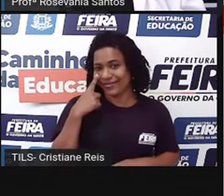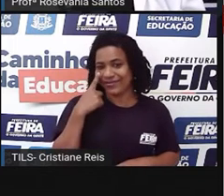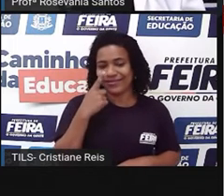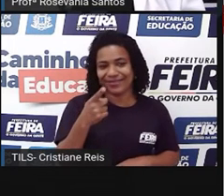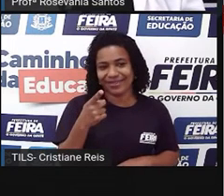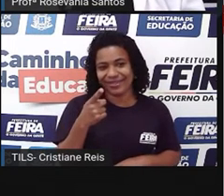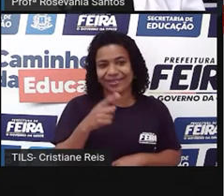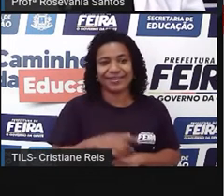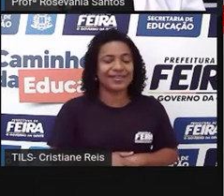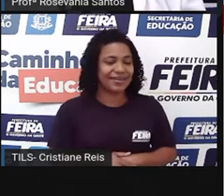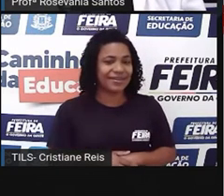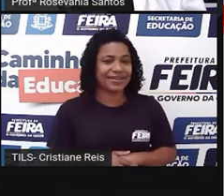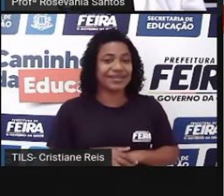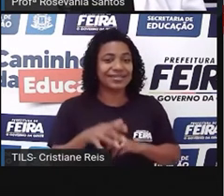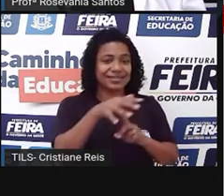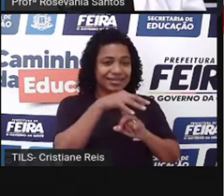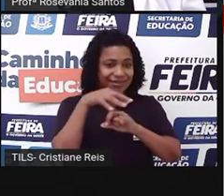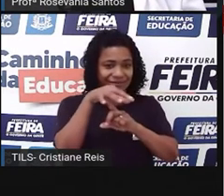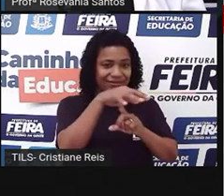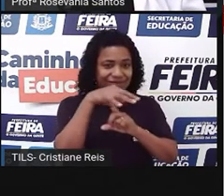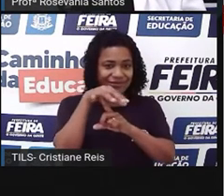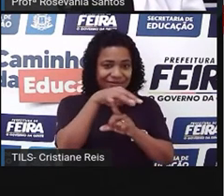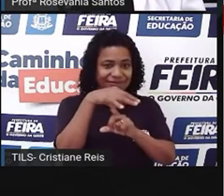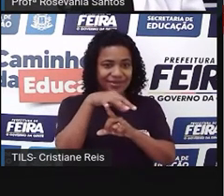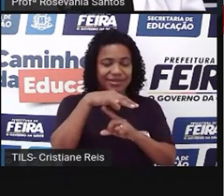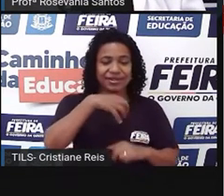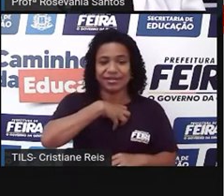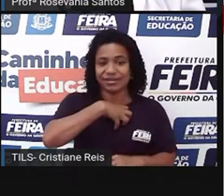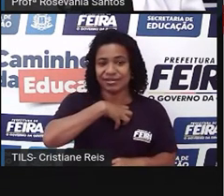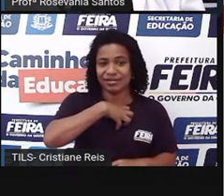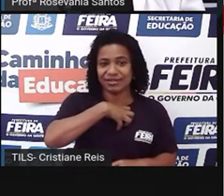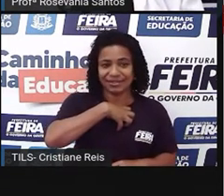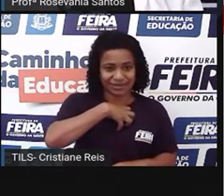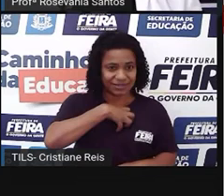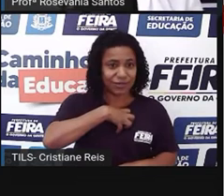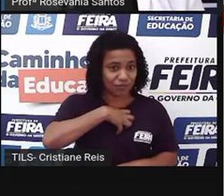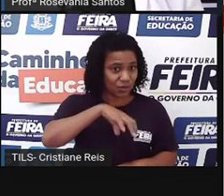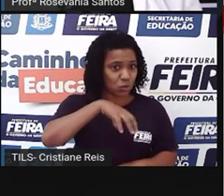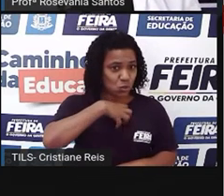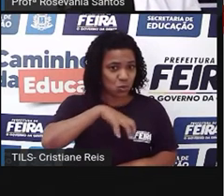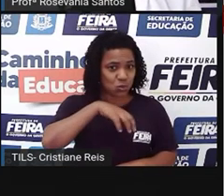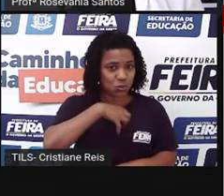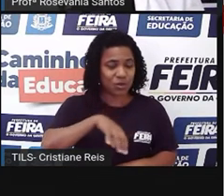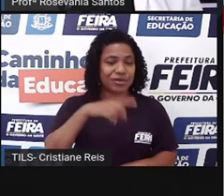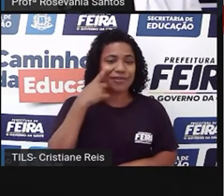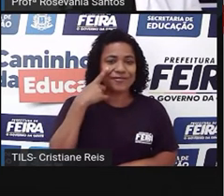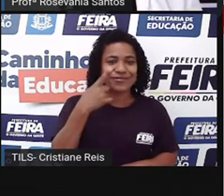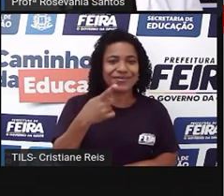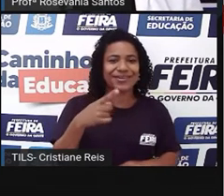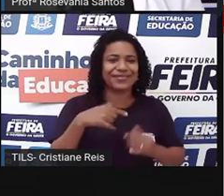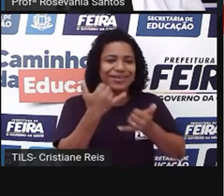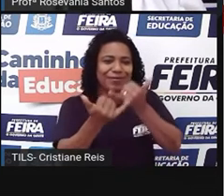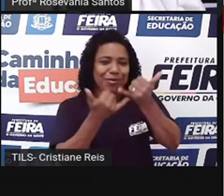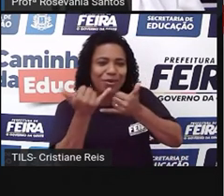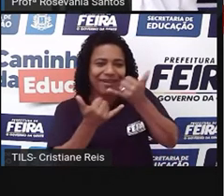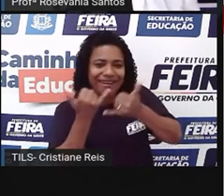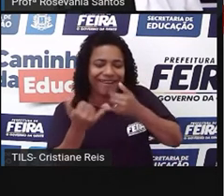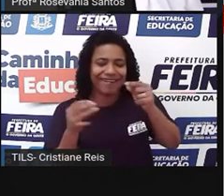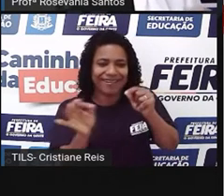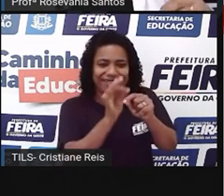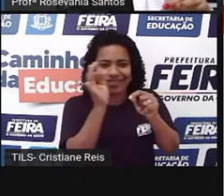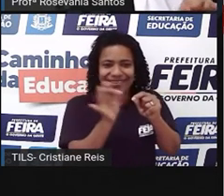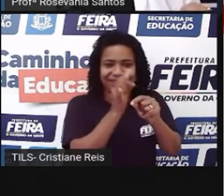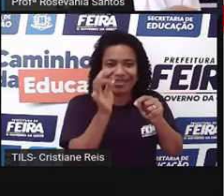artesanato, né? De Salvador. Vocês estão vendo aí trabalhos com linhas, né? Confecção de bonecas, confecção de roupas,